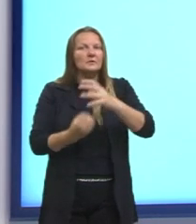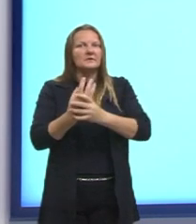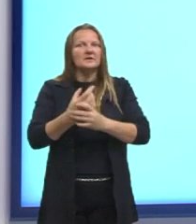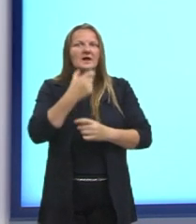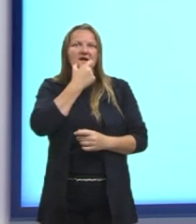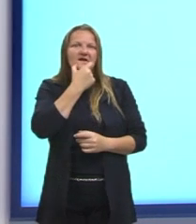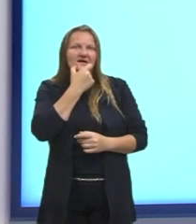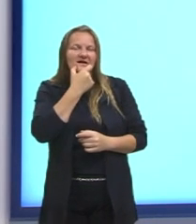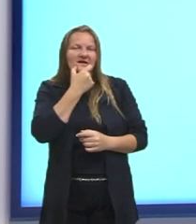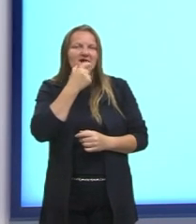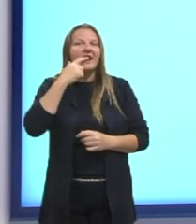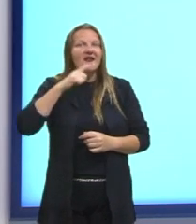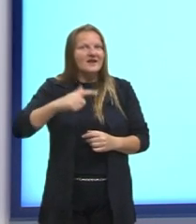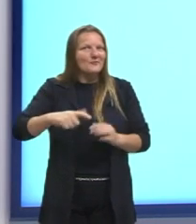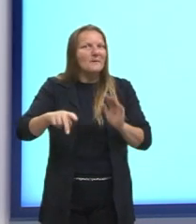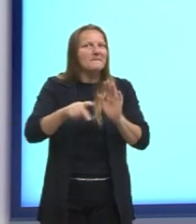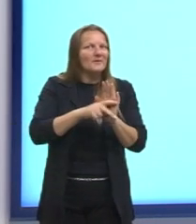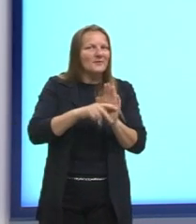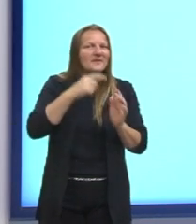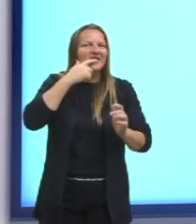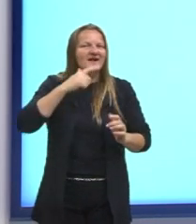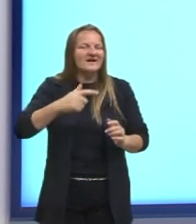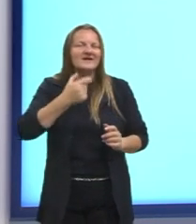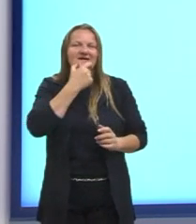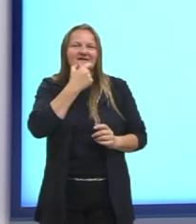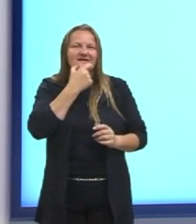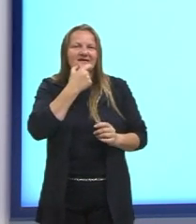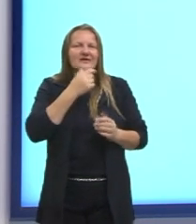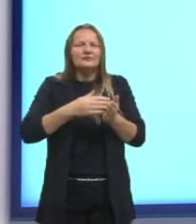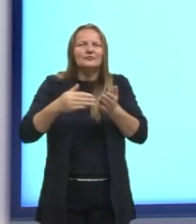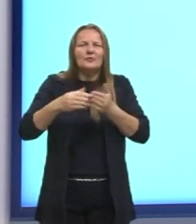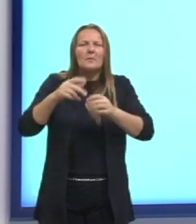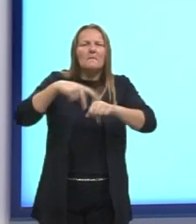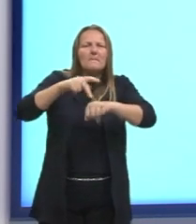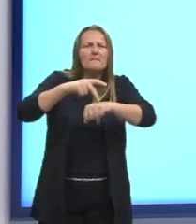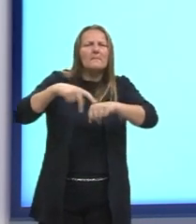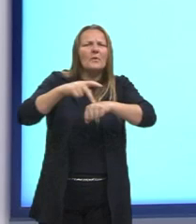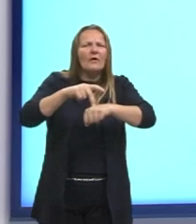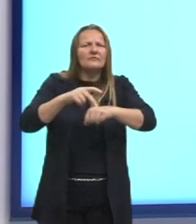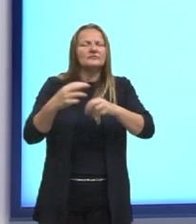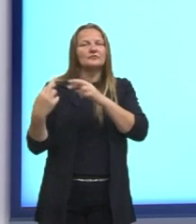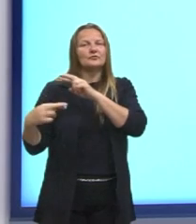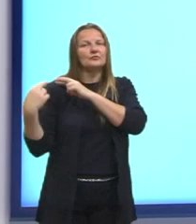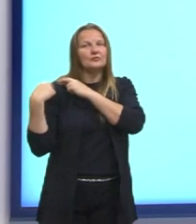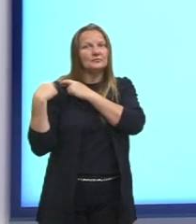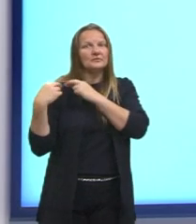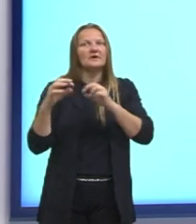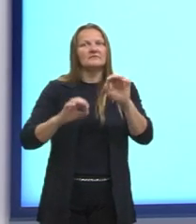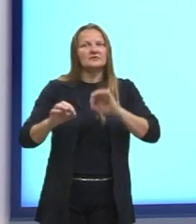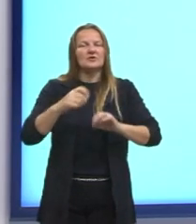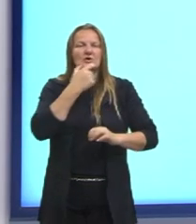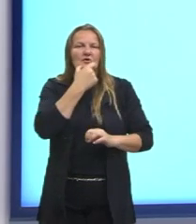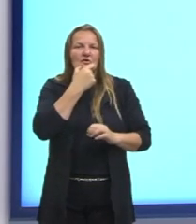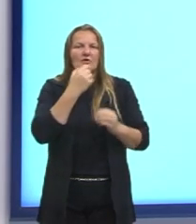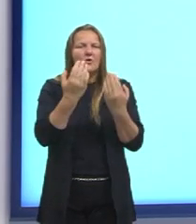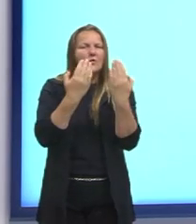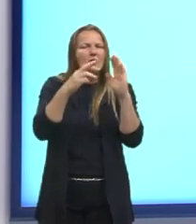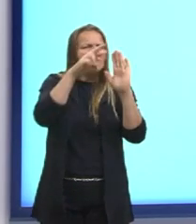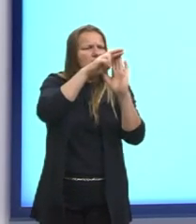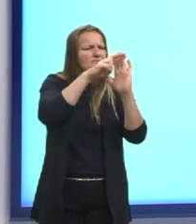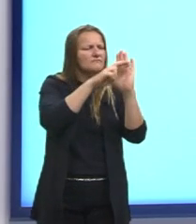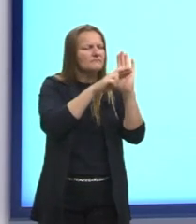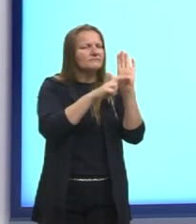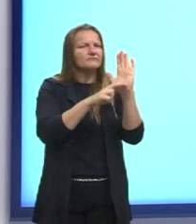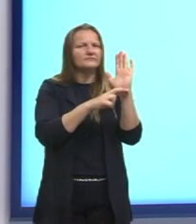Então, todos esses povos que comandam a língua inglesa, eles fizeram todas essas misturas de ingredientes, fazendo um comparativo com a